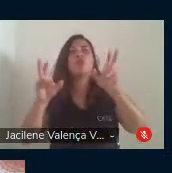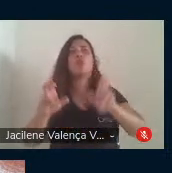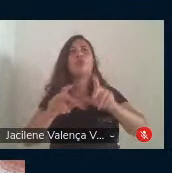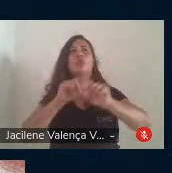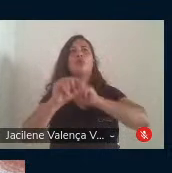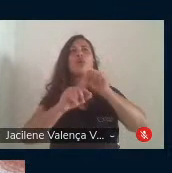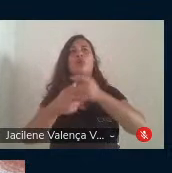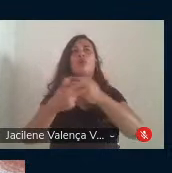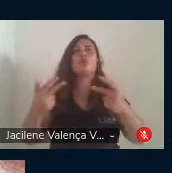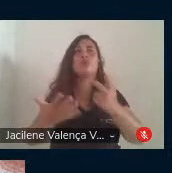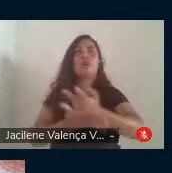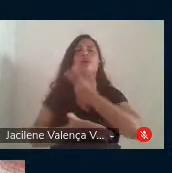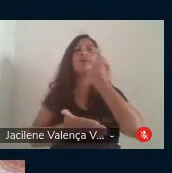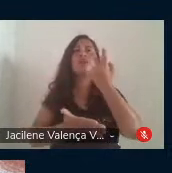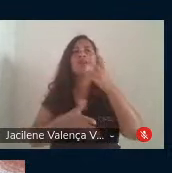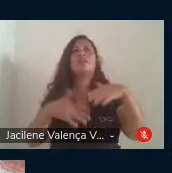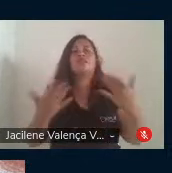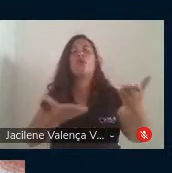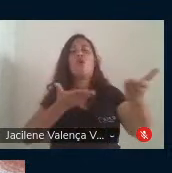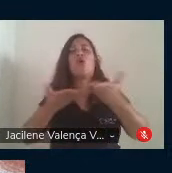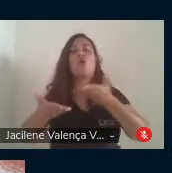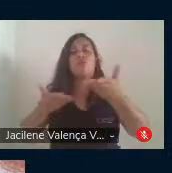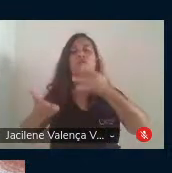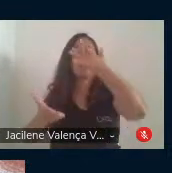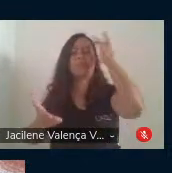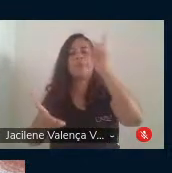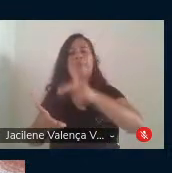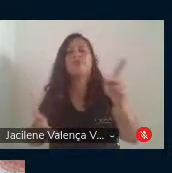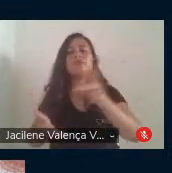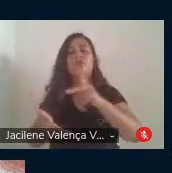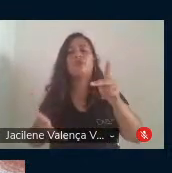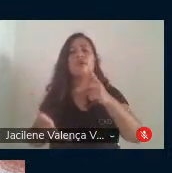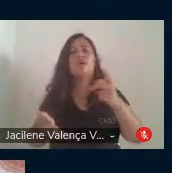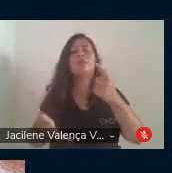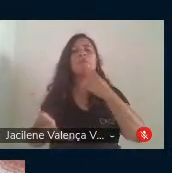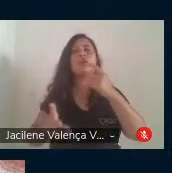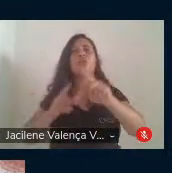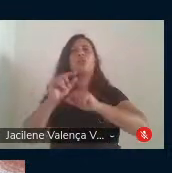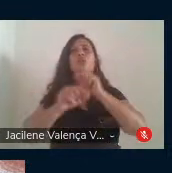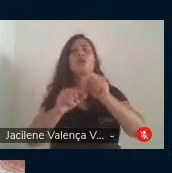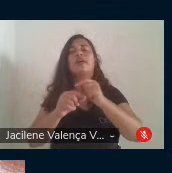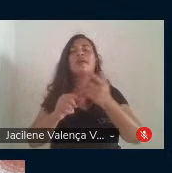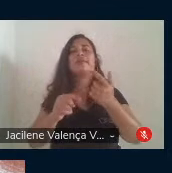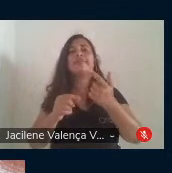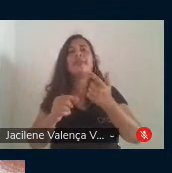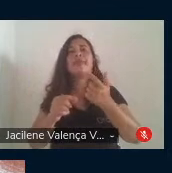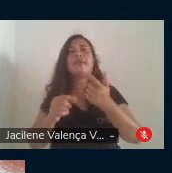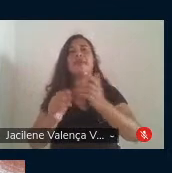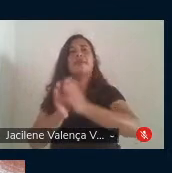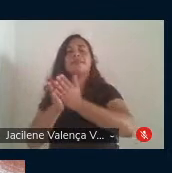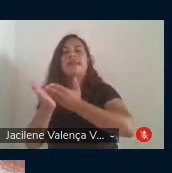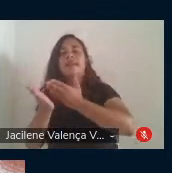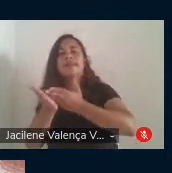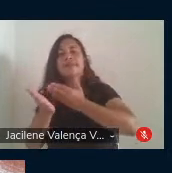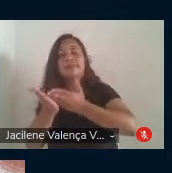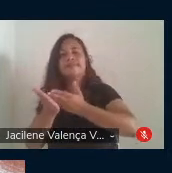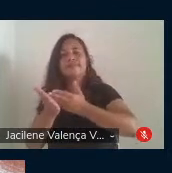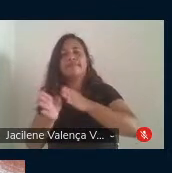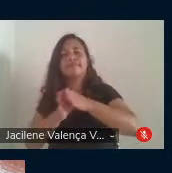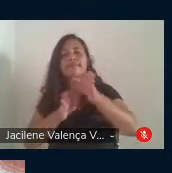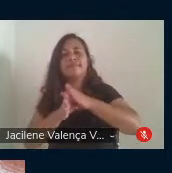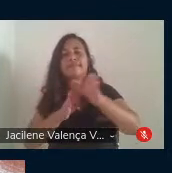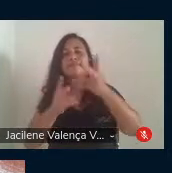atitude e convidando esse educador, aproximando a obra de Freire desse educador. As categorias que são